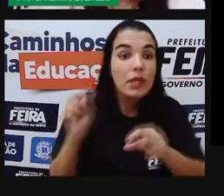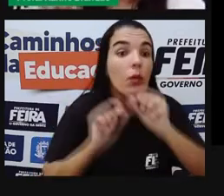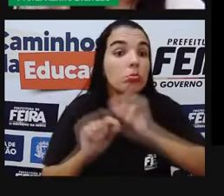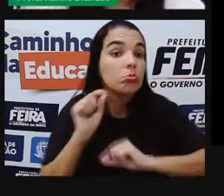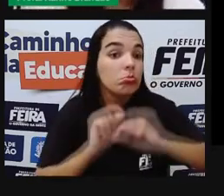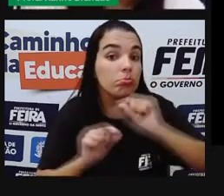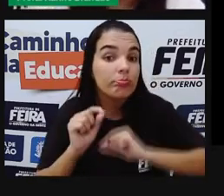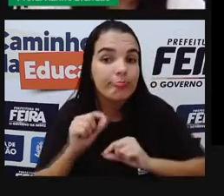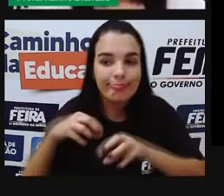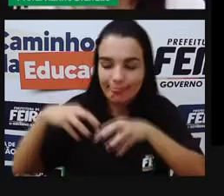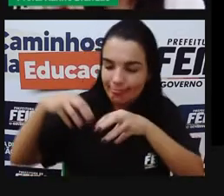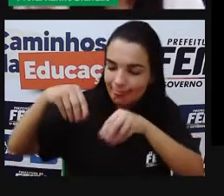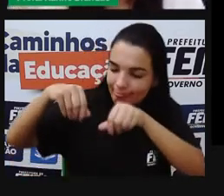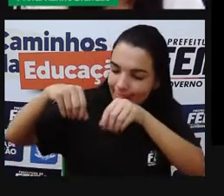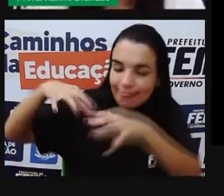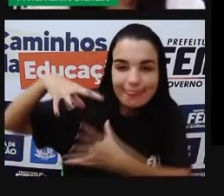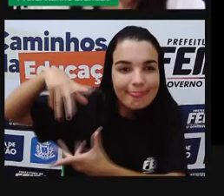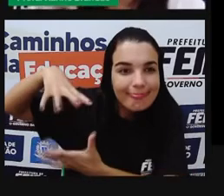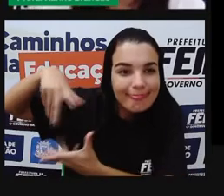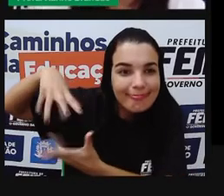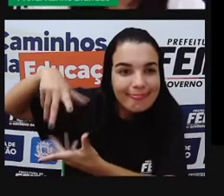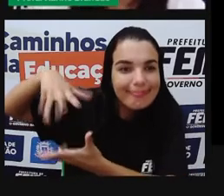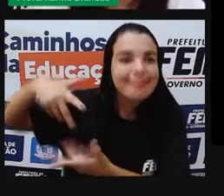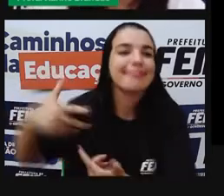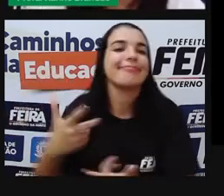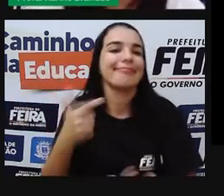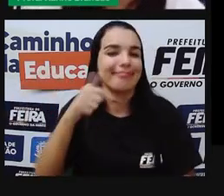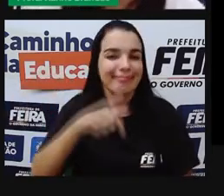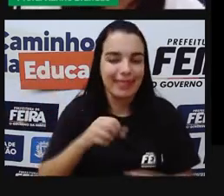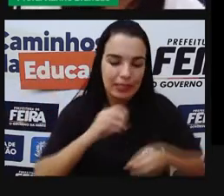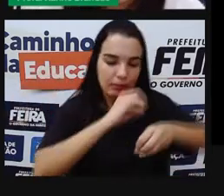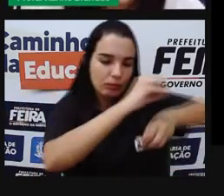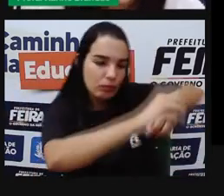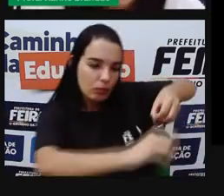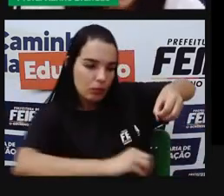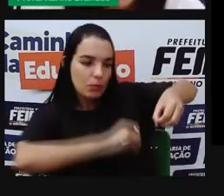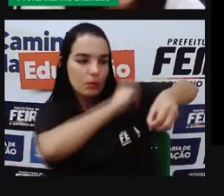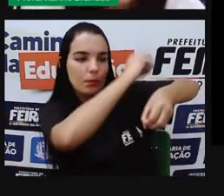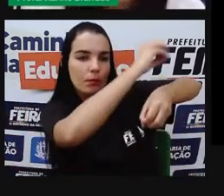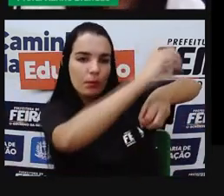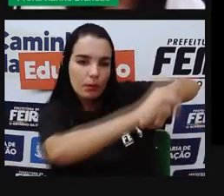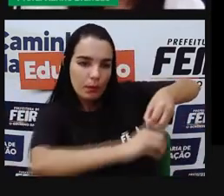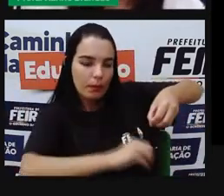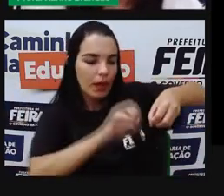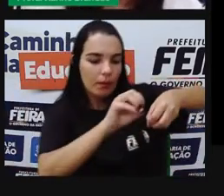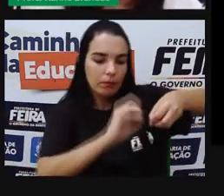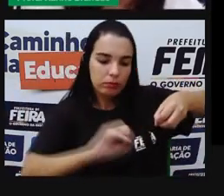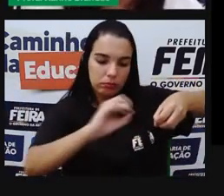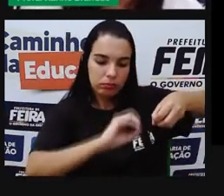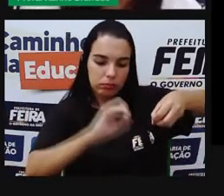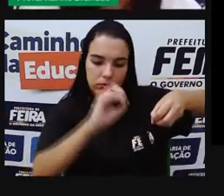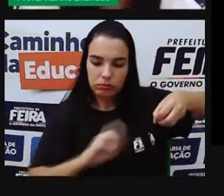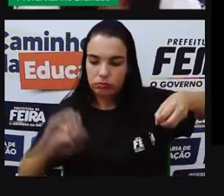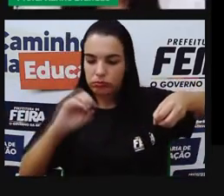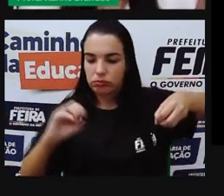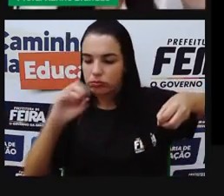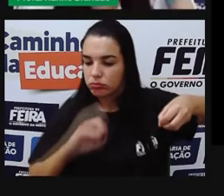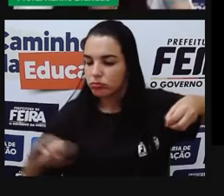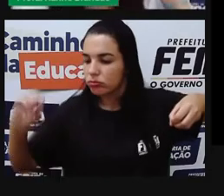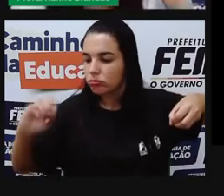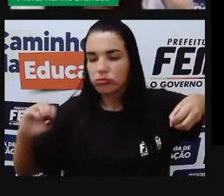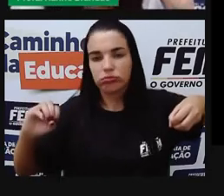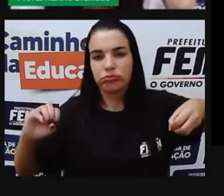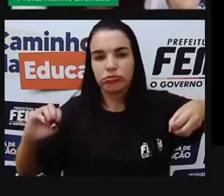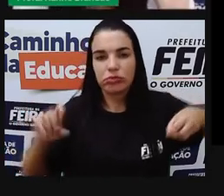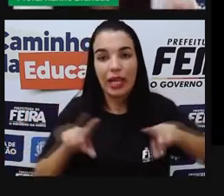a Terra e os outros planetas girando ao redor do Sol. E a Terra é o quê? É